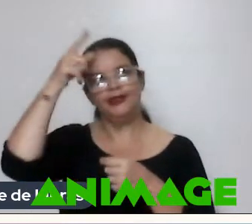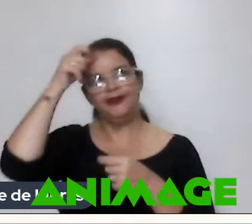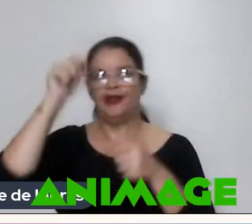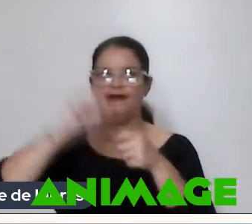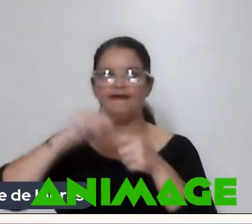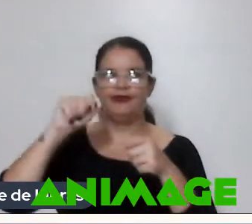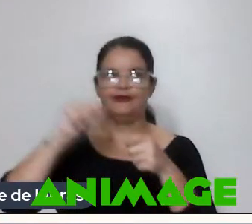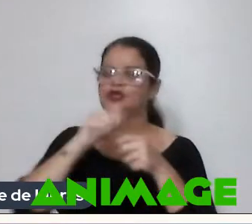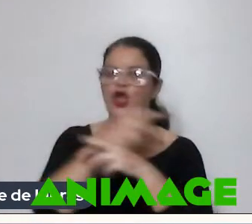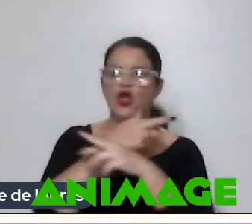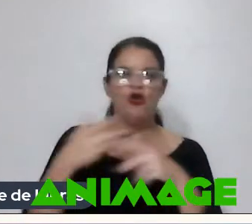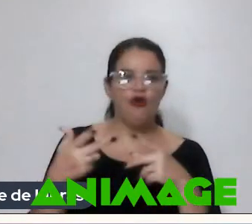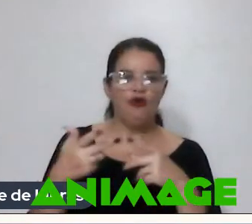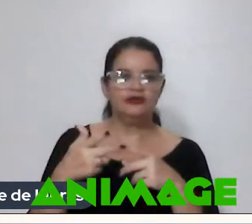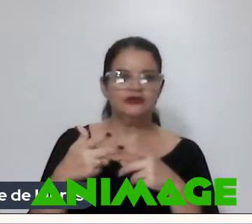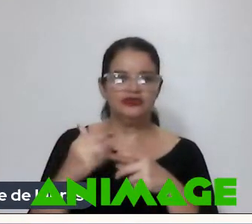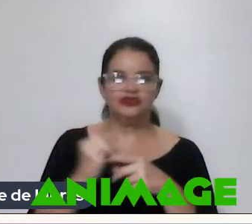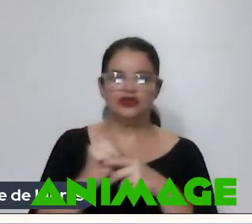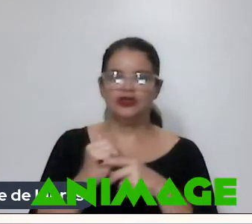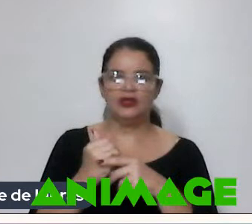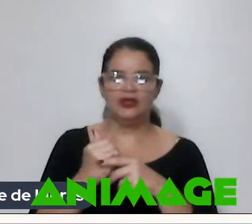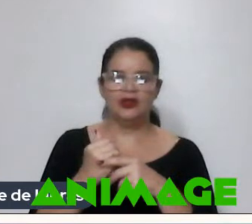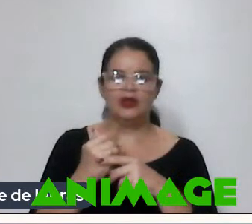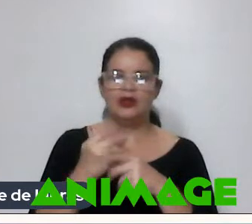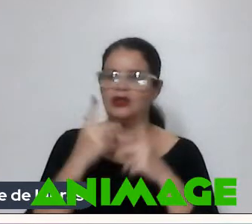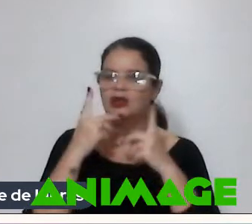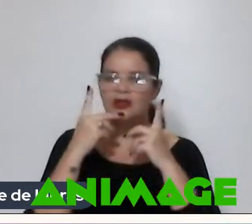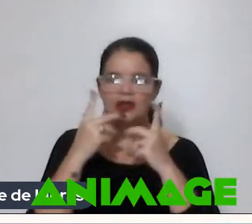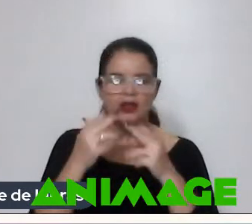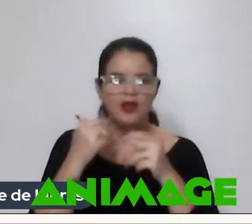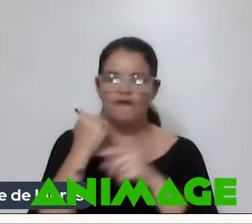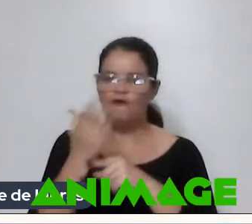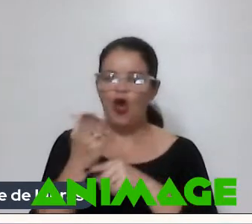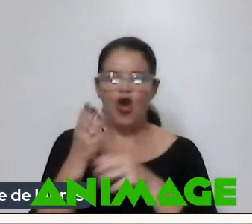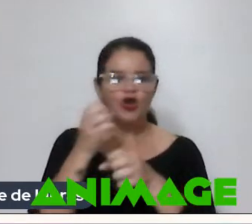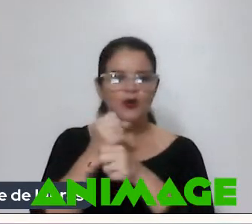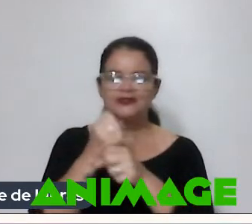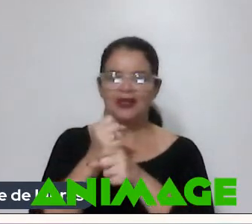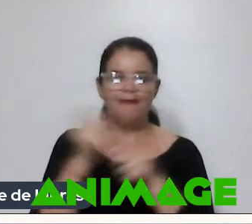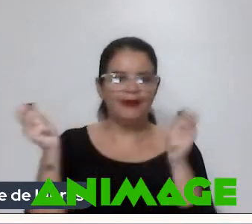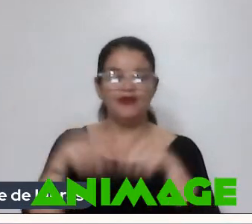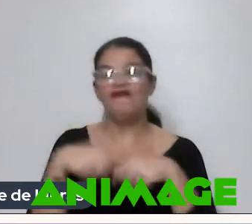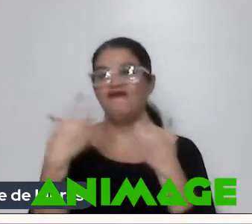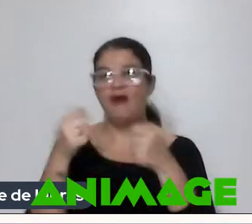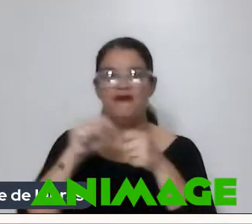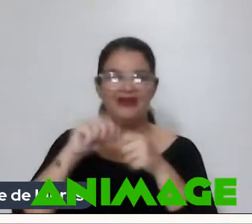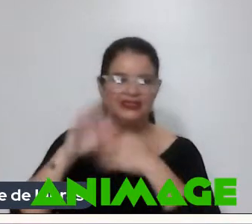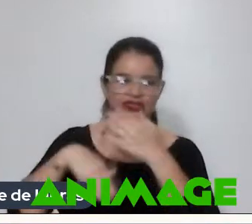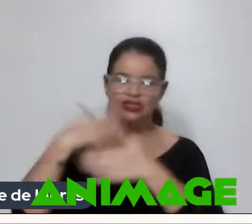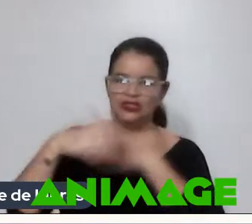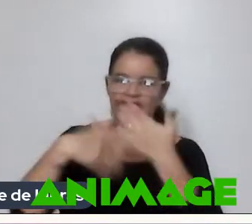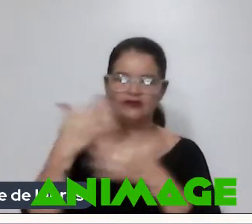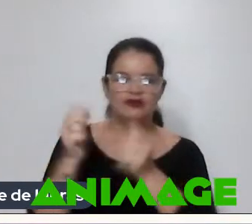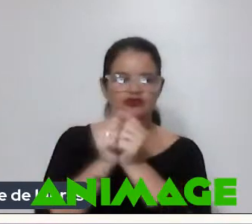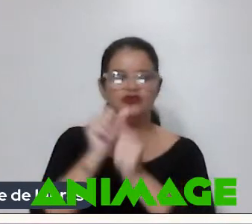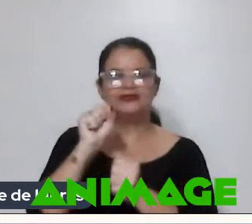talvez O orçamento Não coubesse Tipo Vamos fazer A gente desenvolveu Lá junto com Samuel Mariani Que